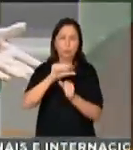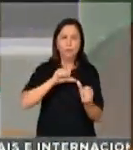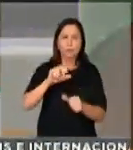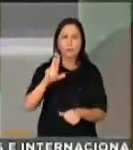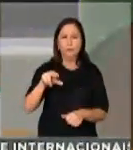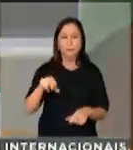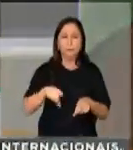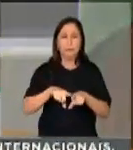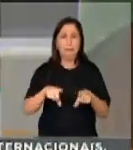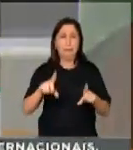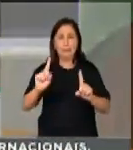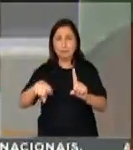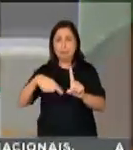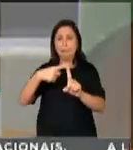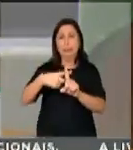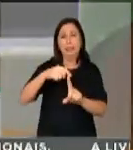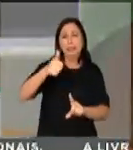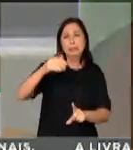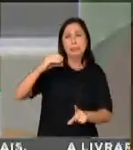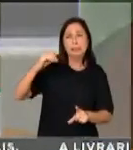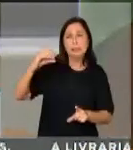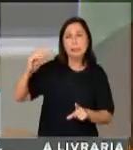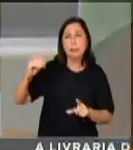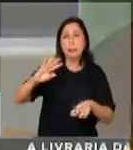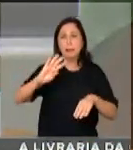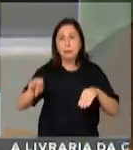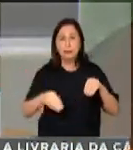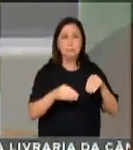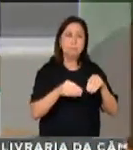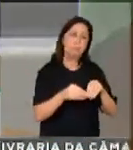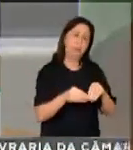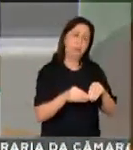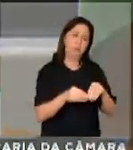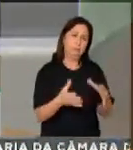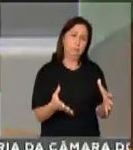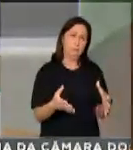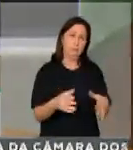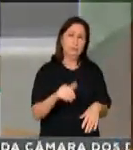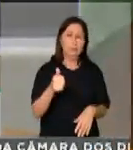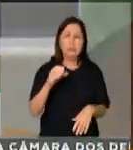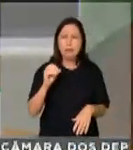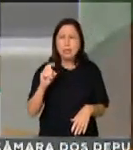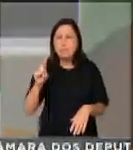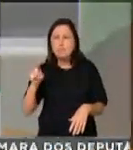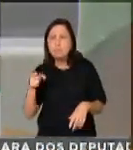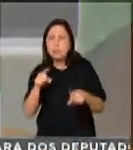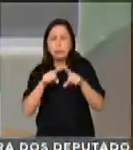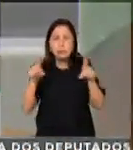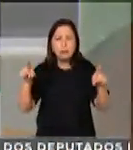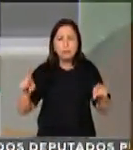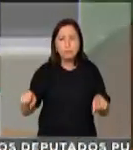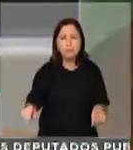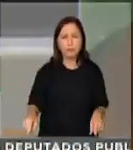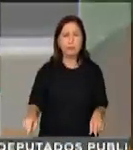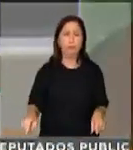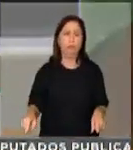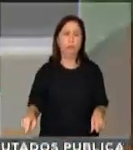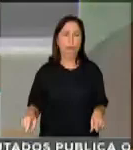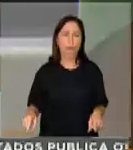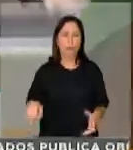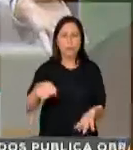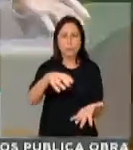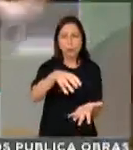emendas e querendo mais. A gente tem talvez 10 mil servidores do Brasil de um